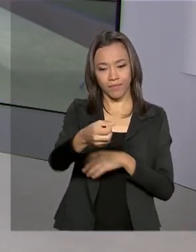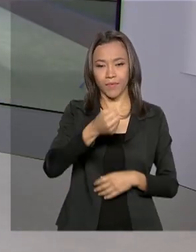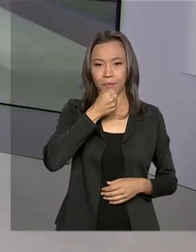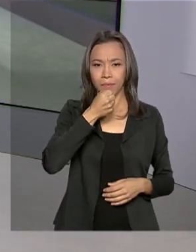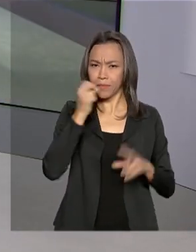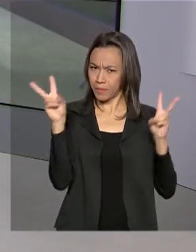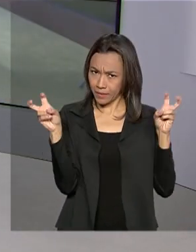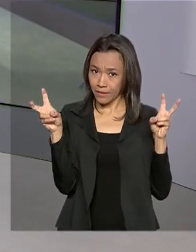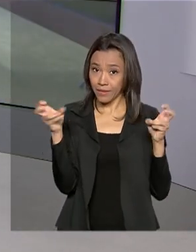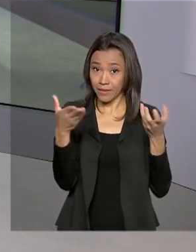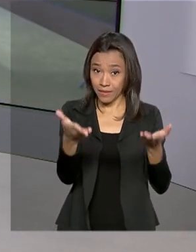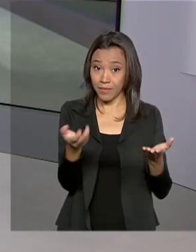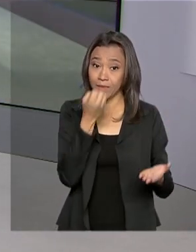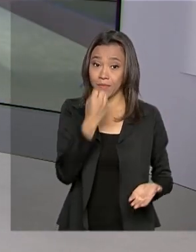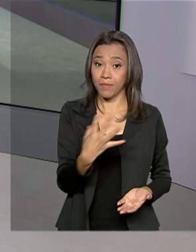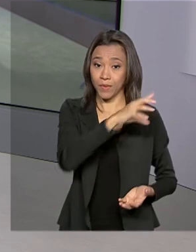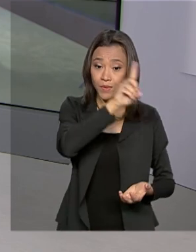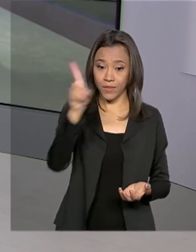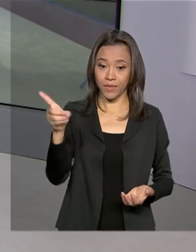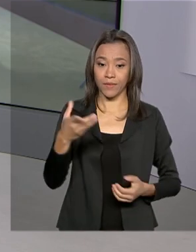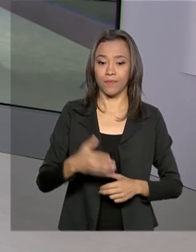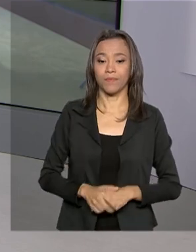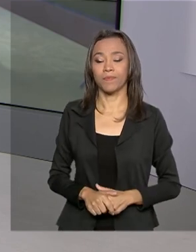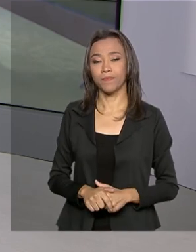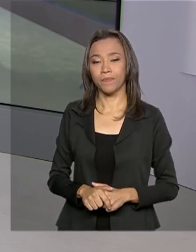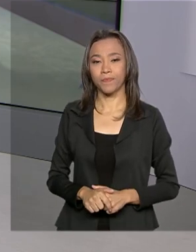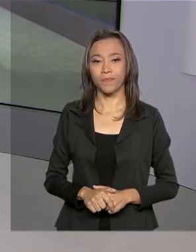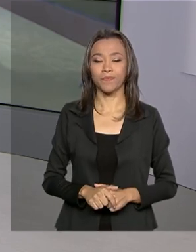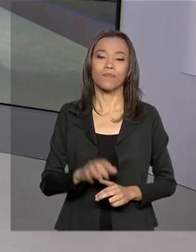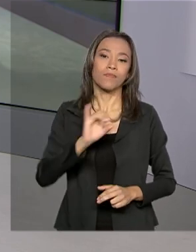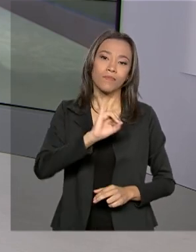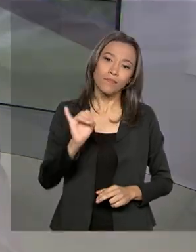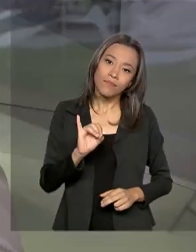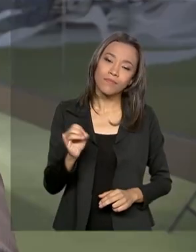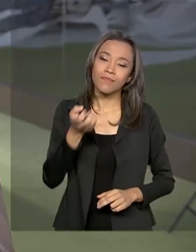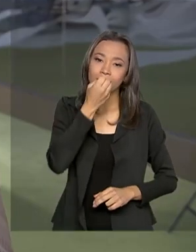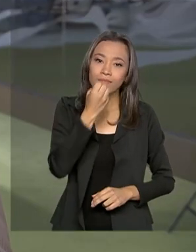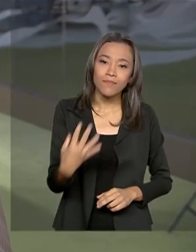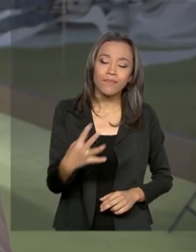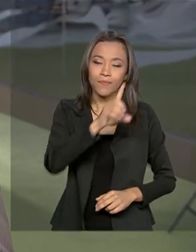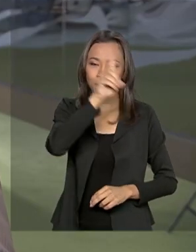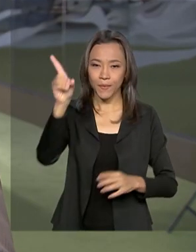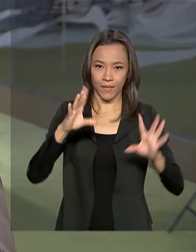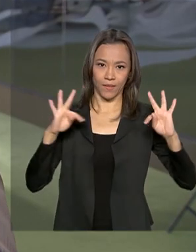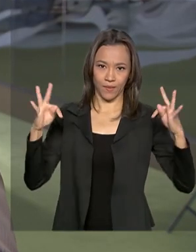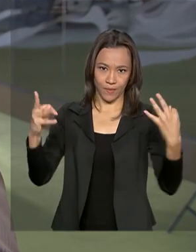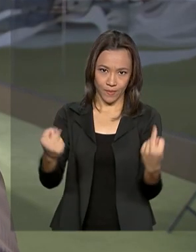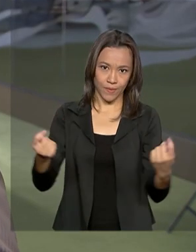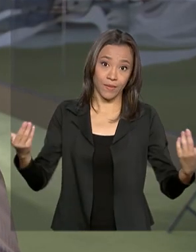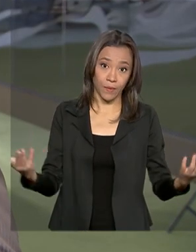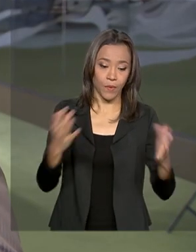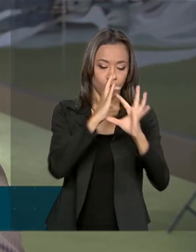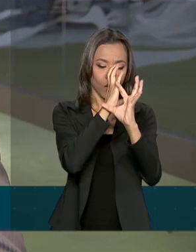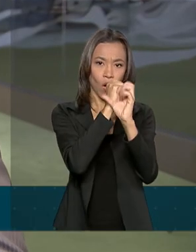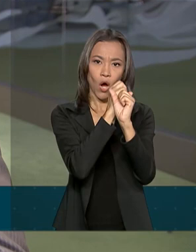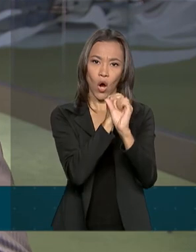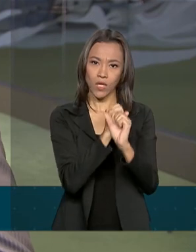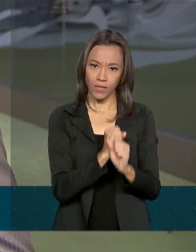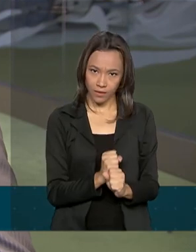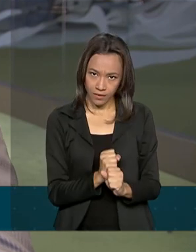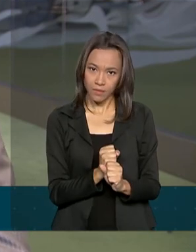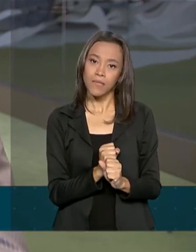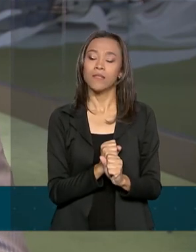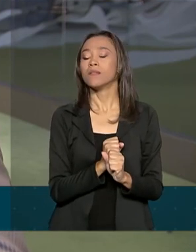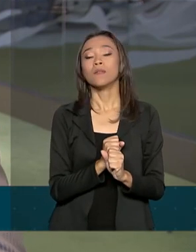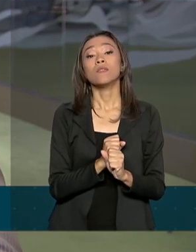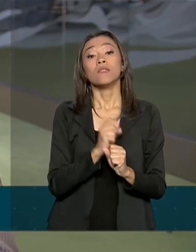gente sobre esse assunto. Glauco, bom dia para você. Olá, Renata. Bom dia para você. Bom dia a todos. Olha, o orçamento aí que prevê as